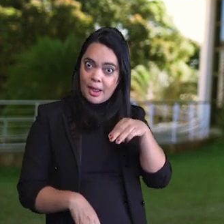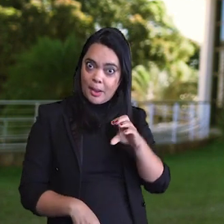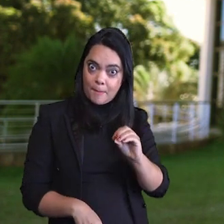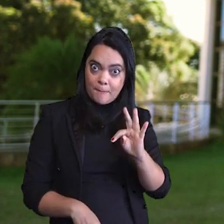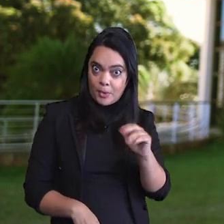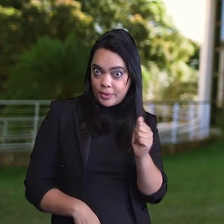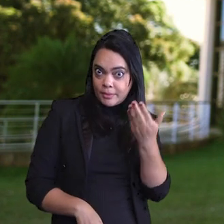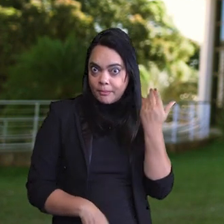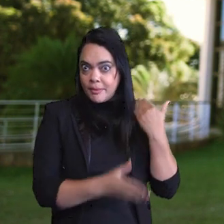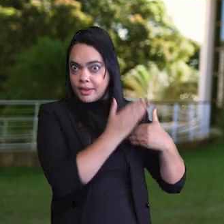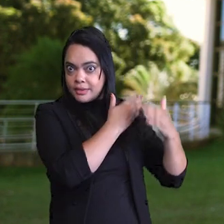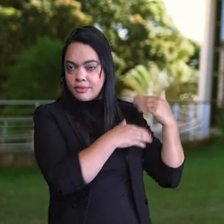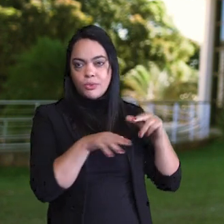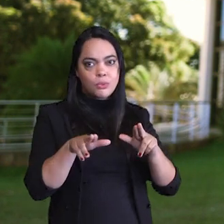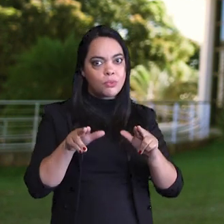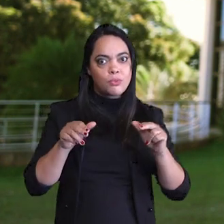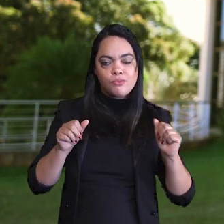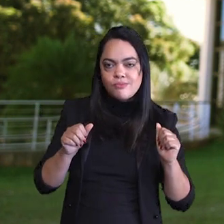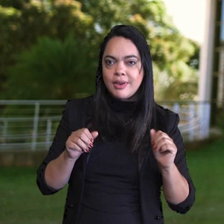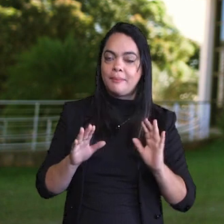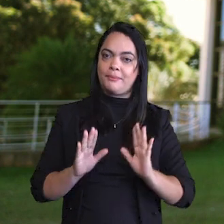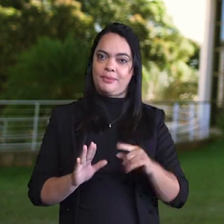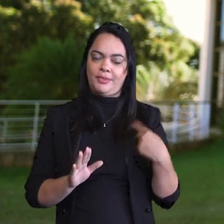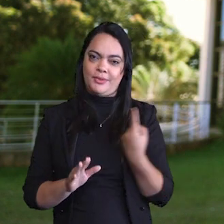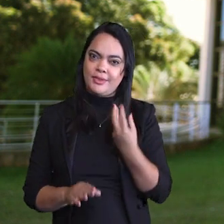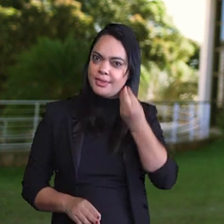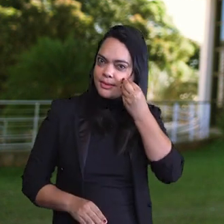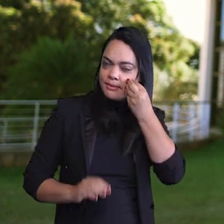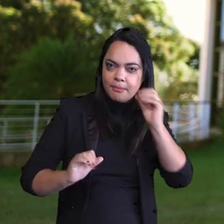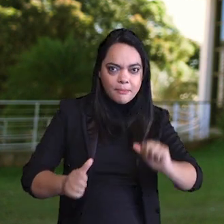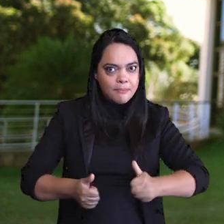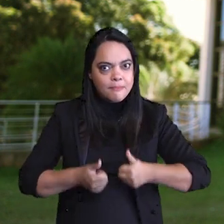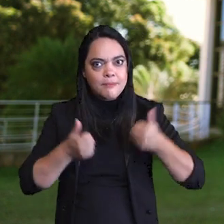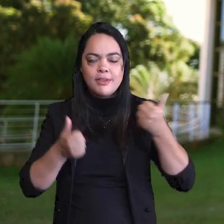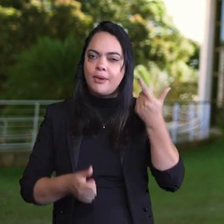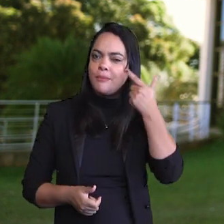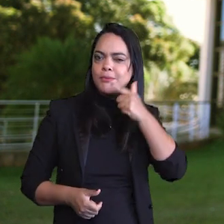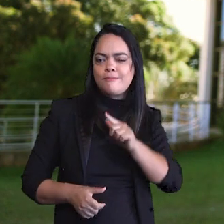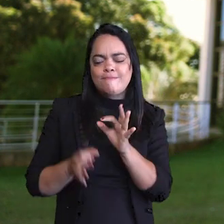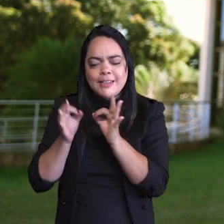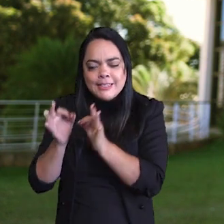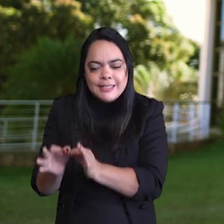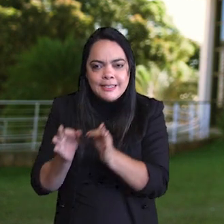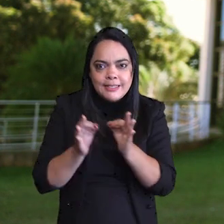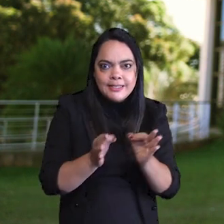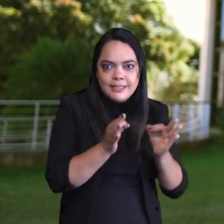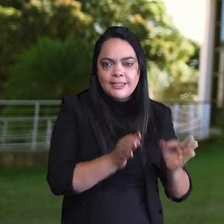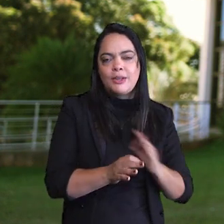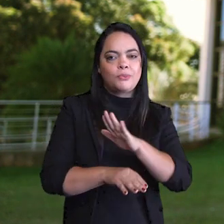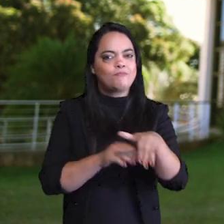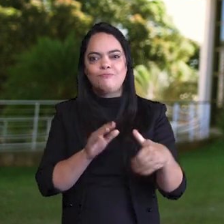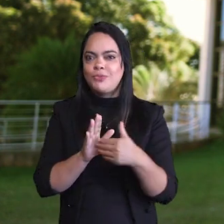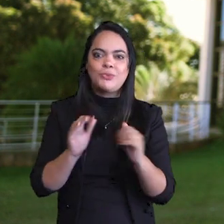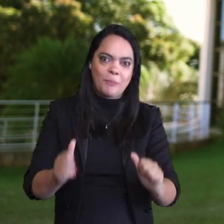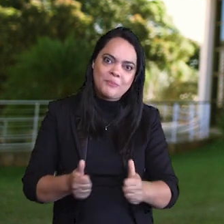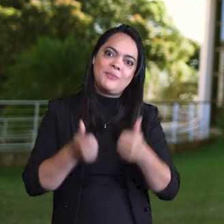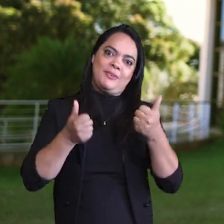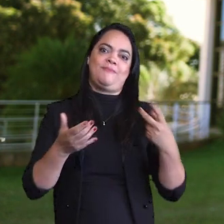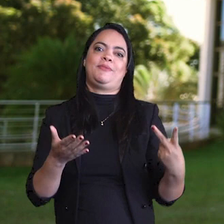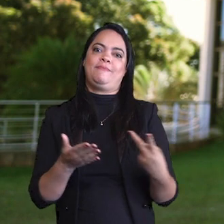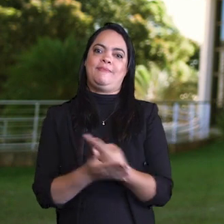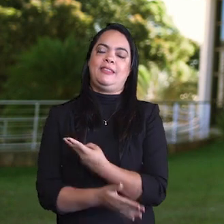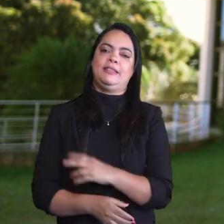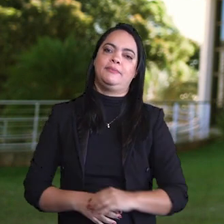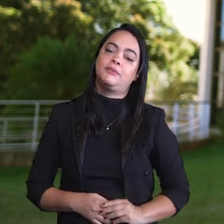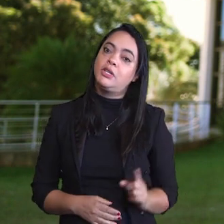passado, mas estamos fazendo o melhor possível para que tudo dê certo, para que tudo funcione da melhor maneira